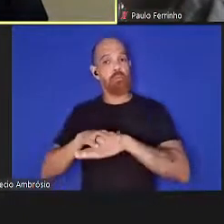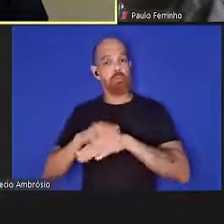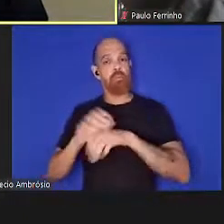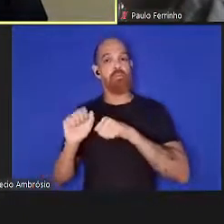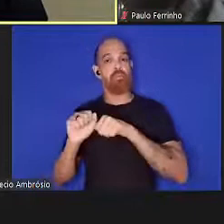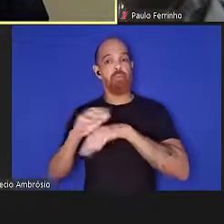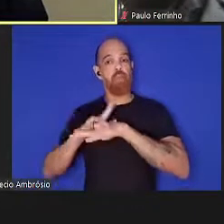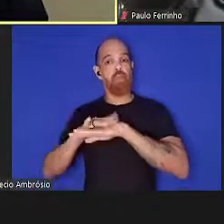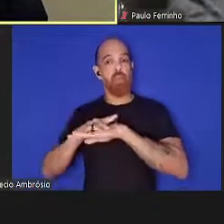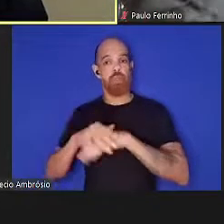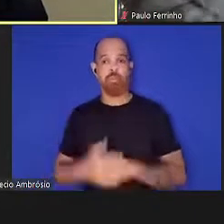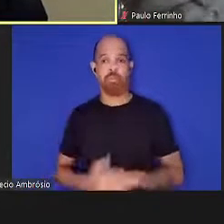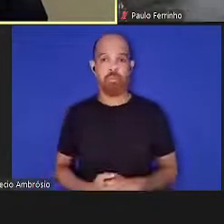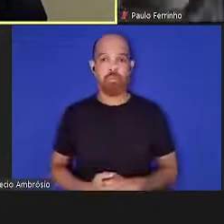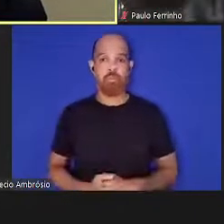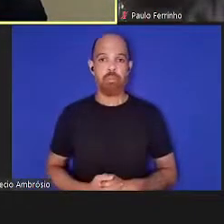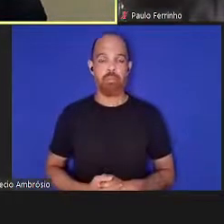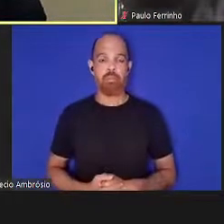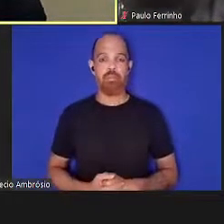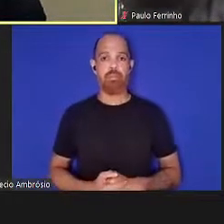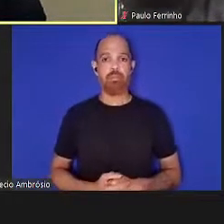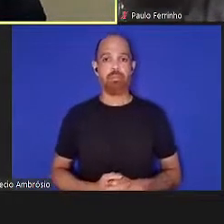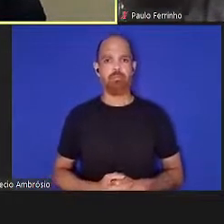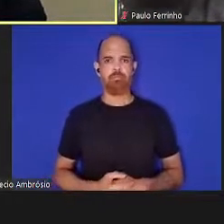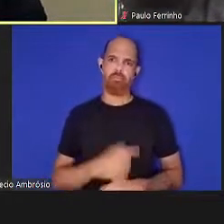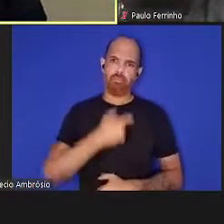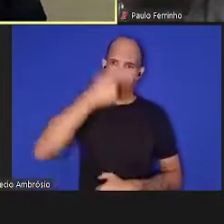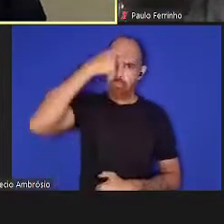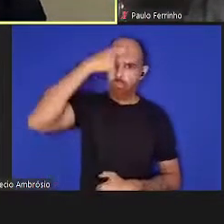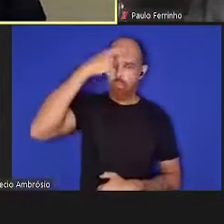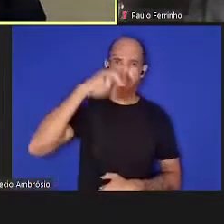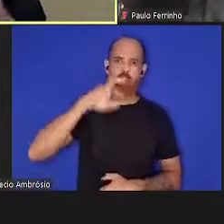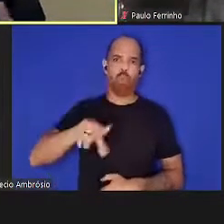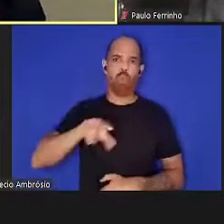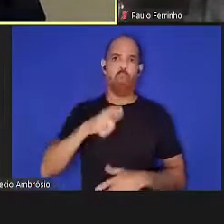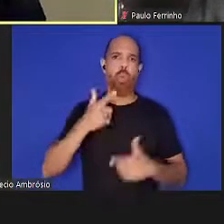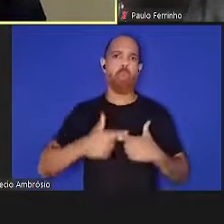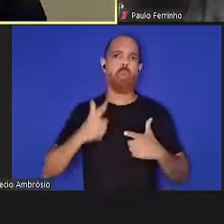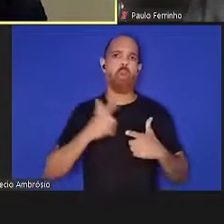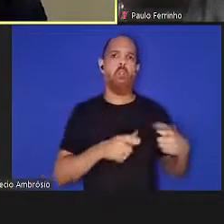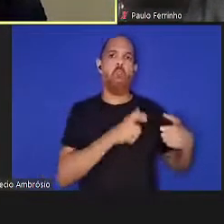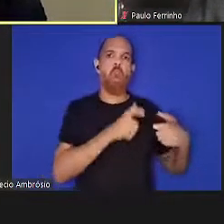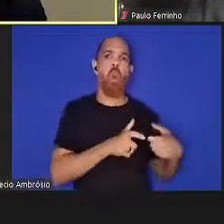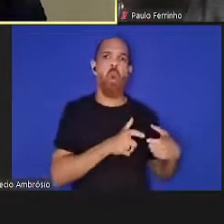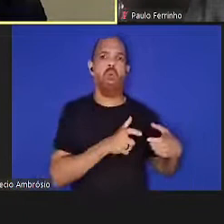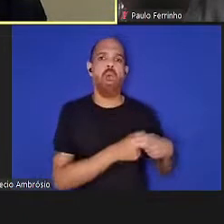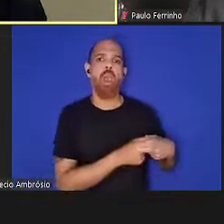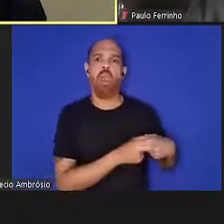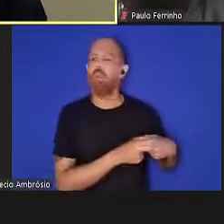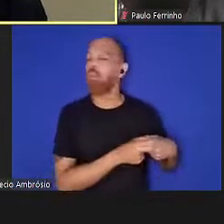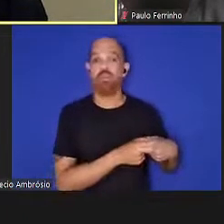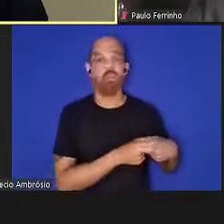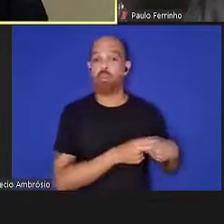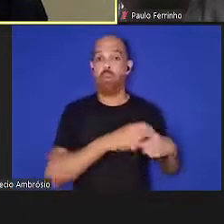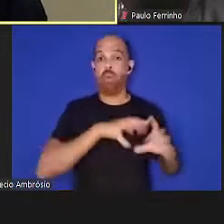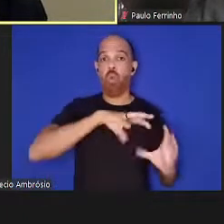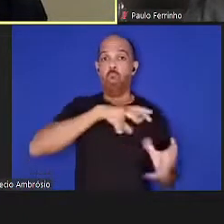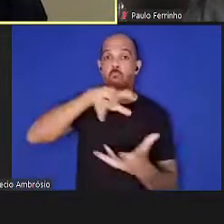Temos também a consciência de que este não é um problema local, mas sim um problema global, onde as respostas